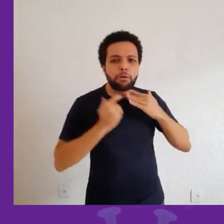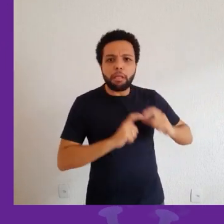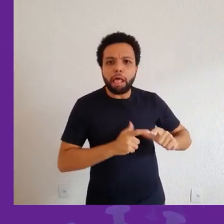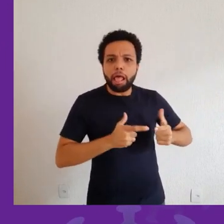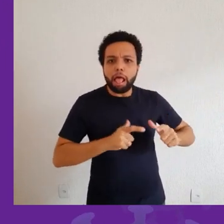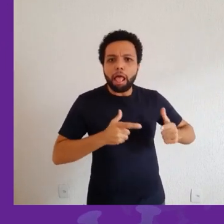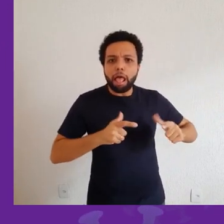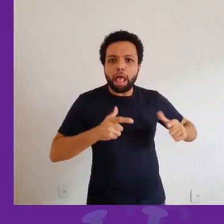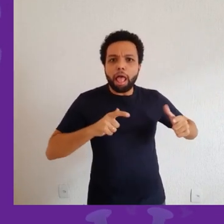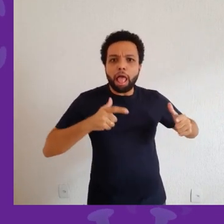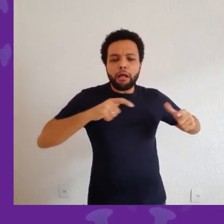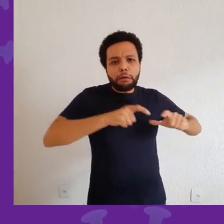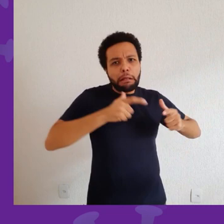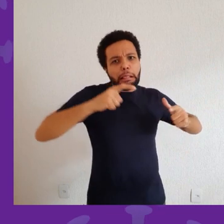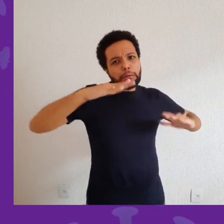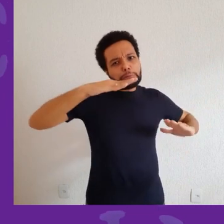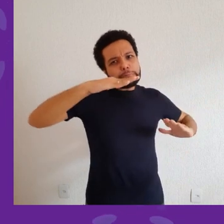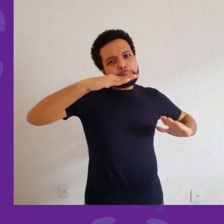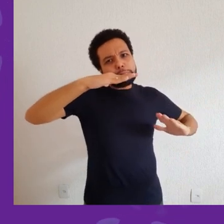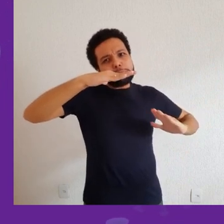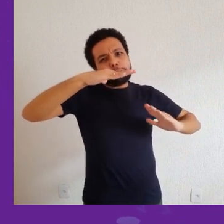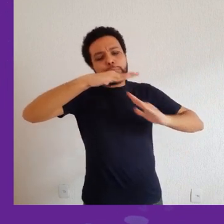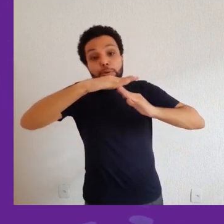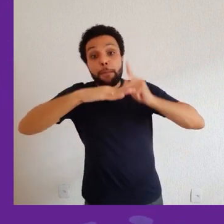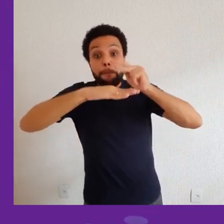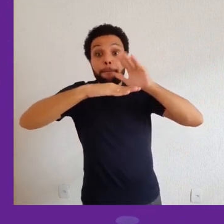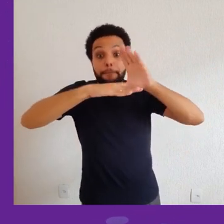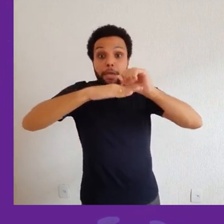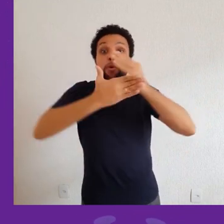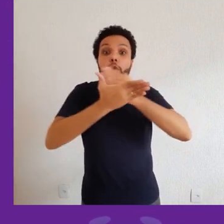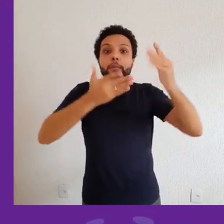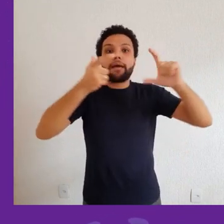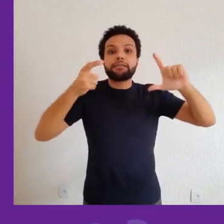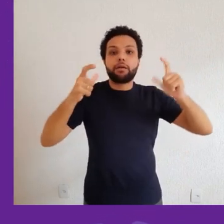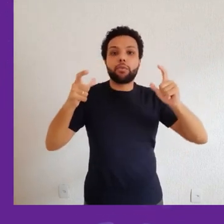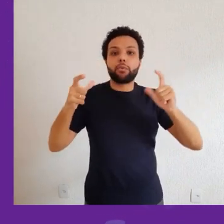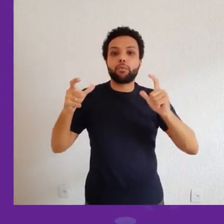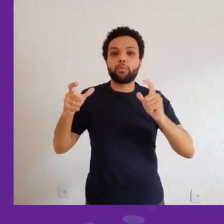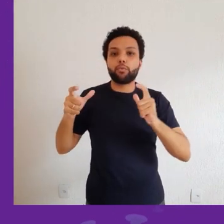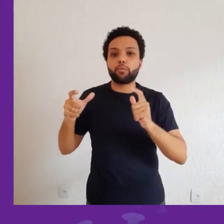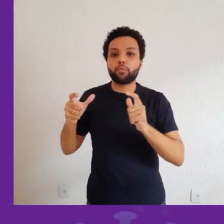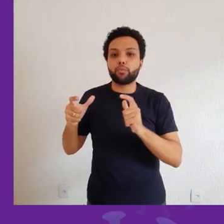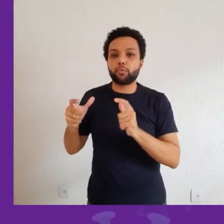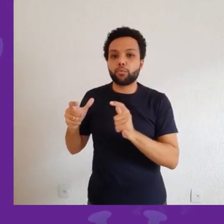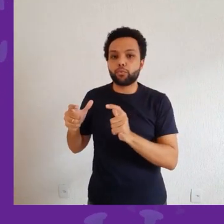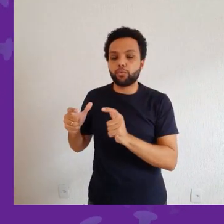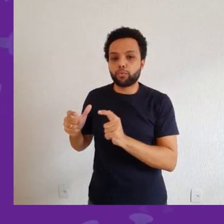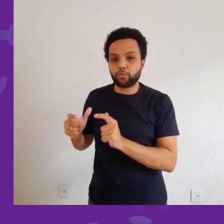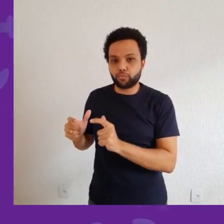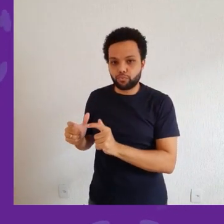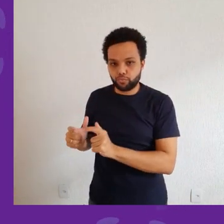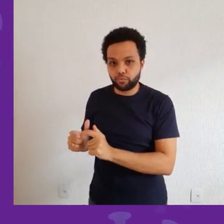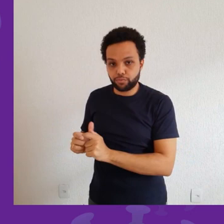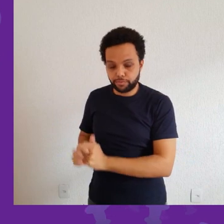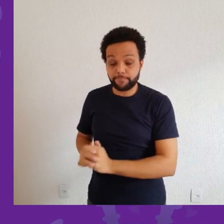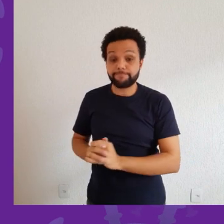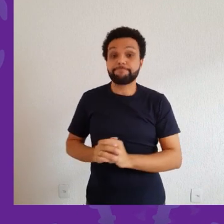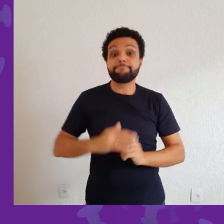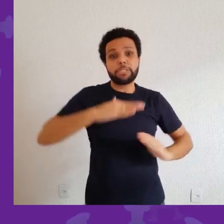até que chega num ponto e começa a reduzir. Esse ponto máximo, onde ele começa a reduzir, é o pico da epidemia.